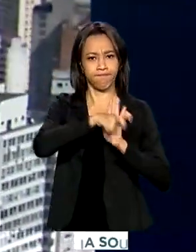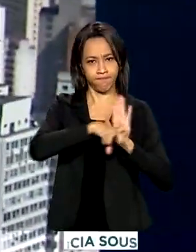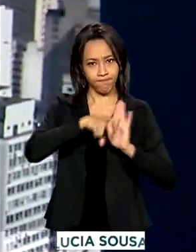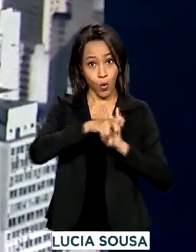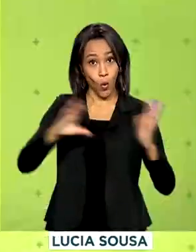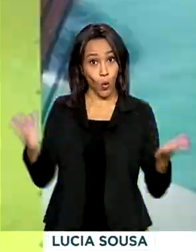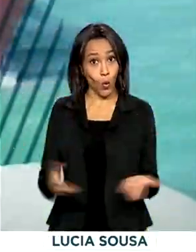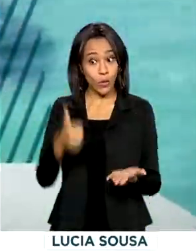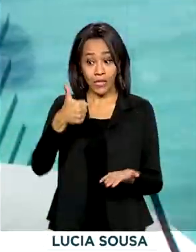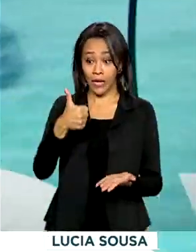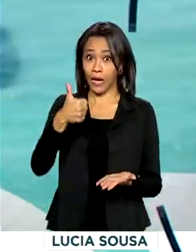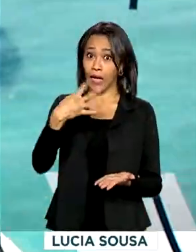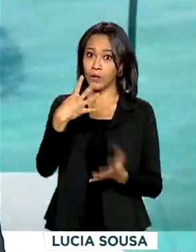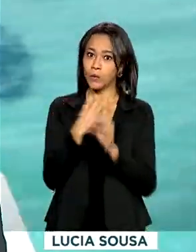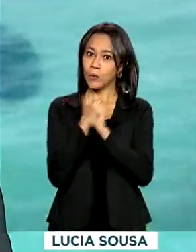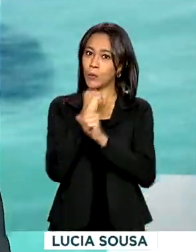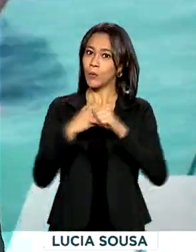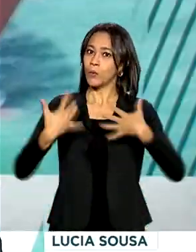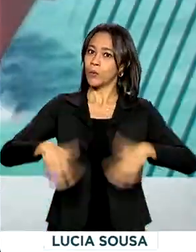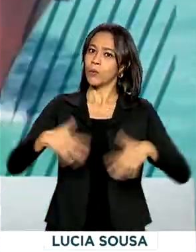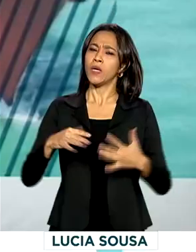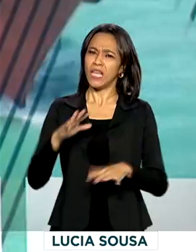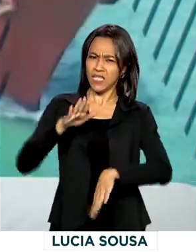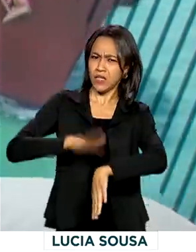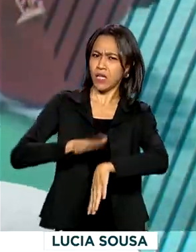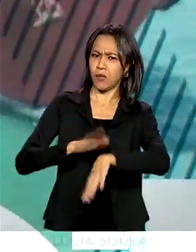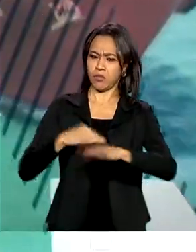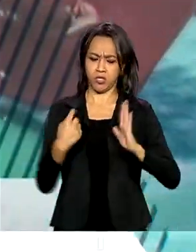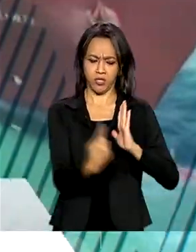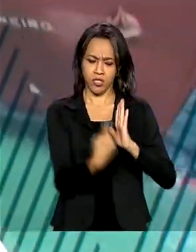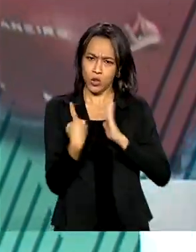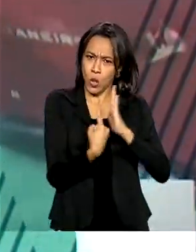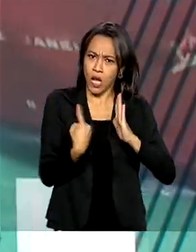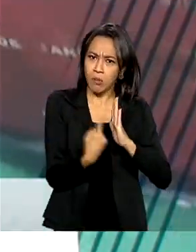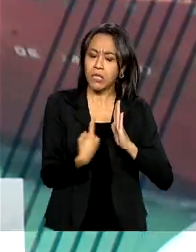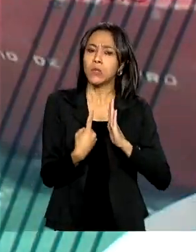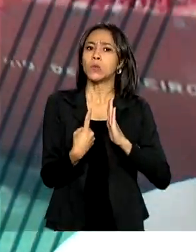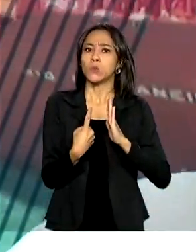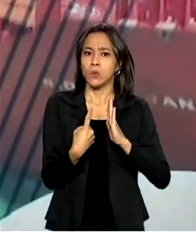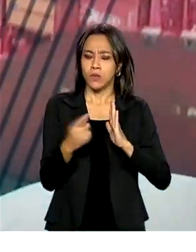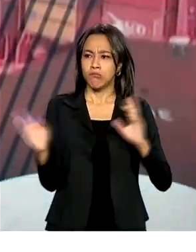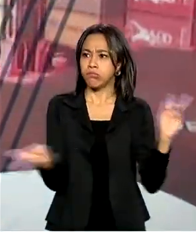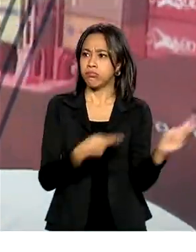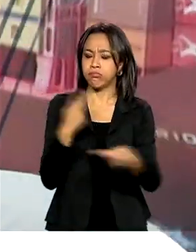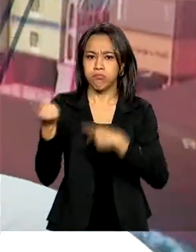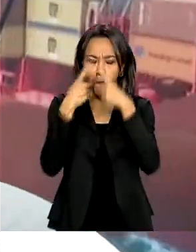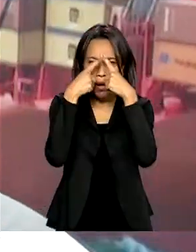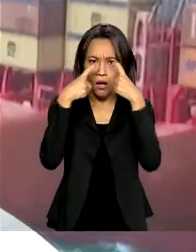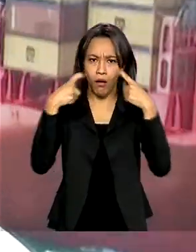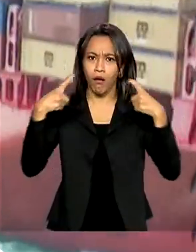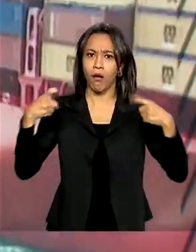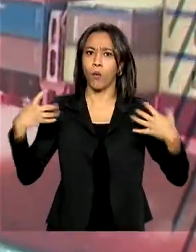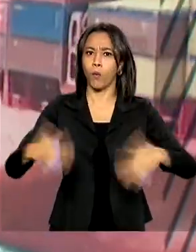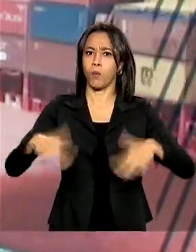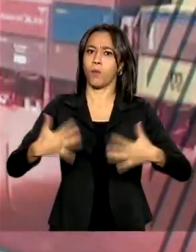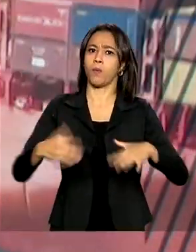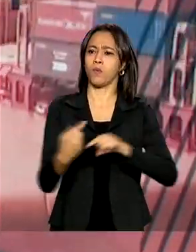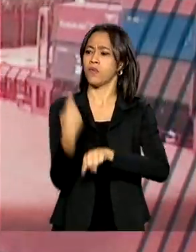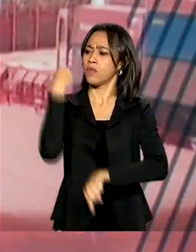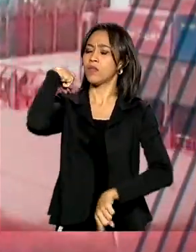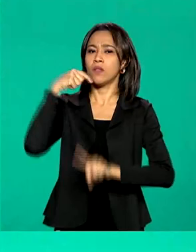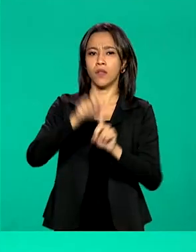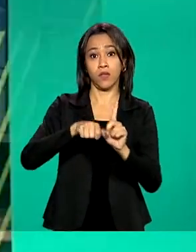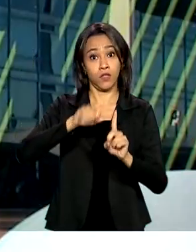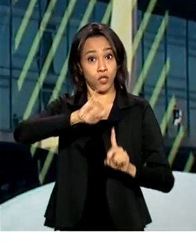anos e em tempos de isolamento social, o número de casos de violência contra a mulher infelizmente aumentou. Desde julho,